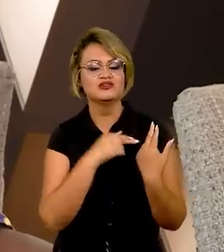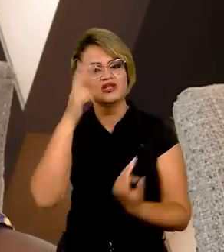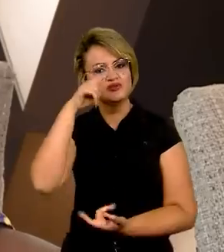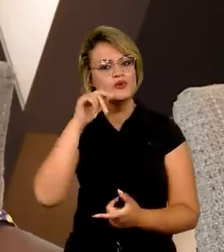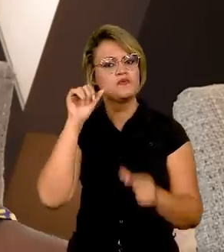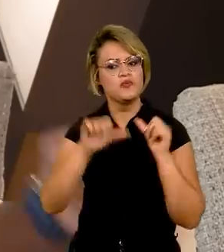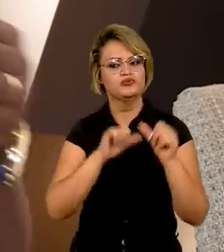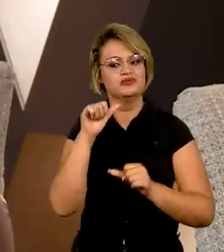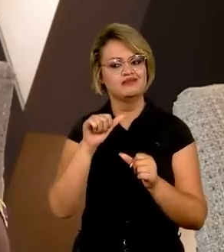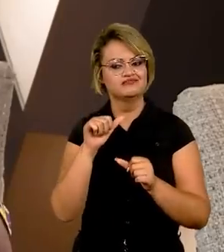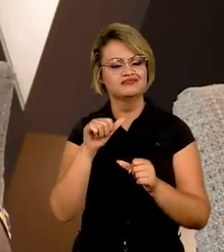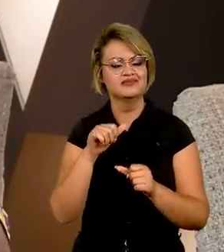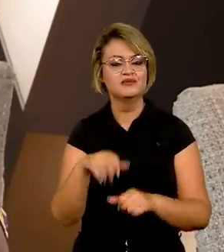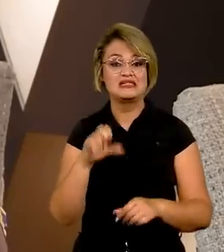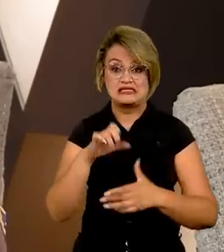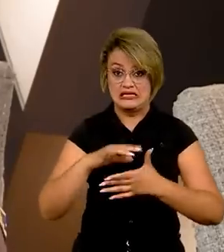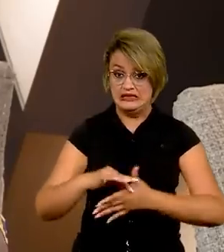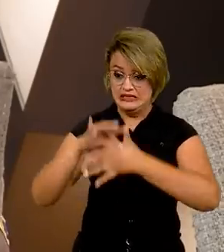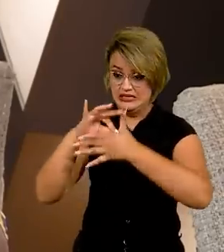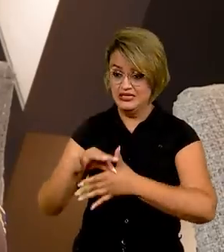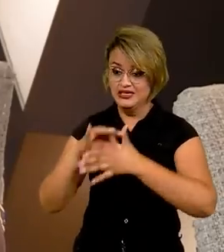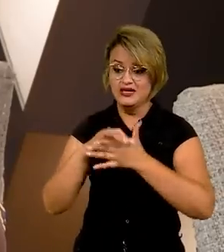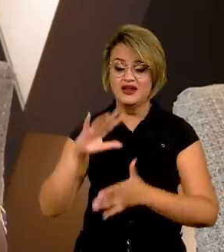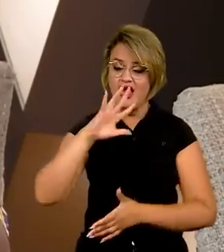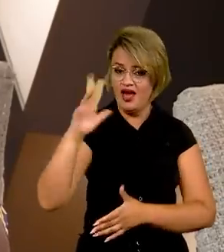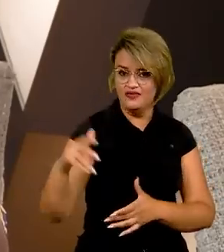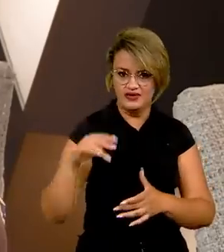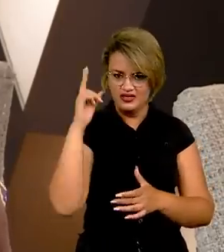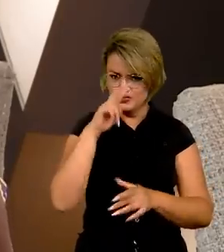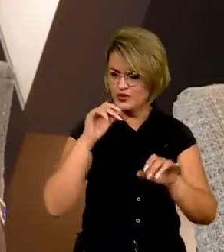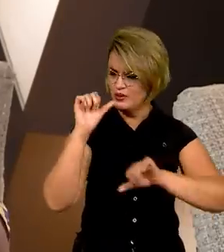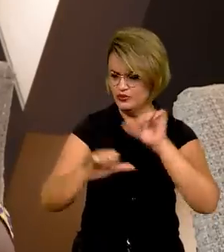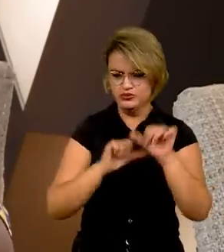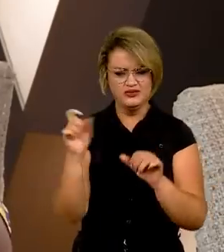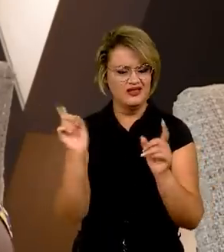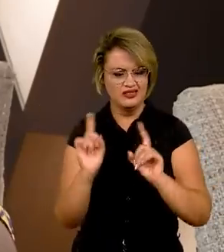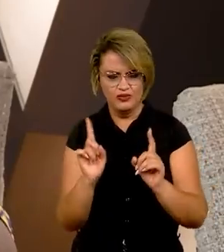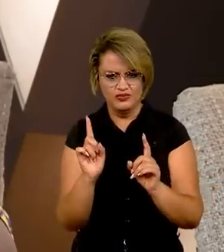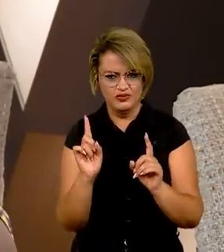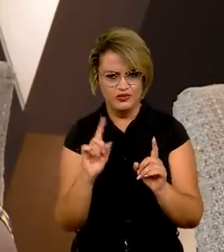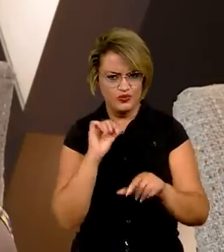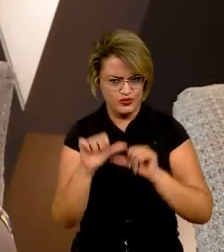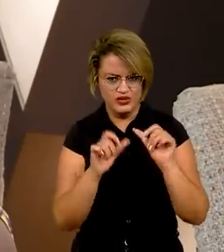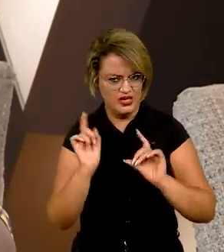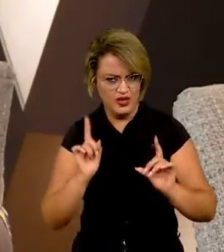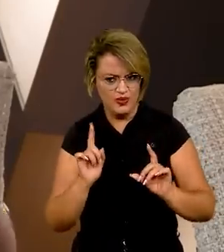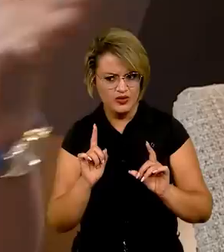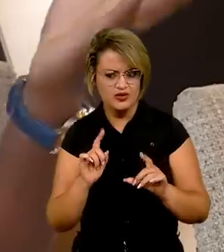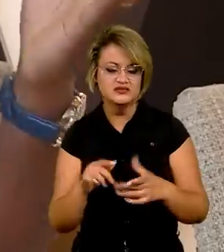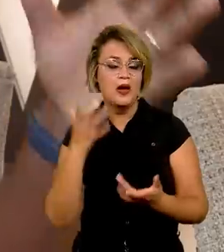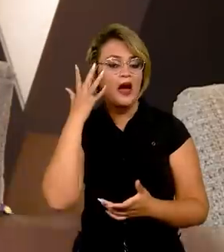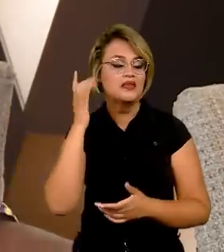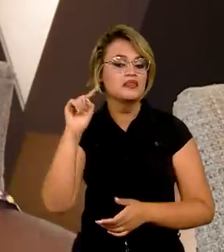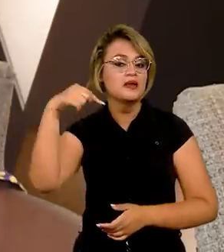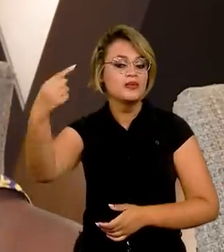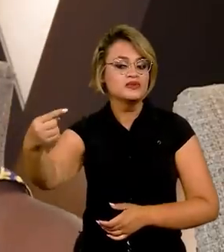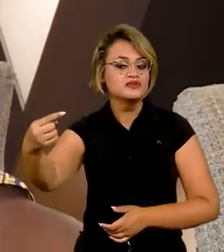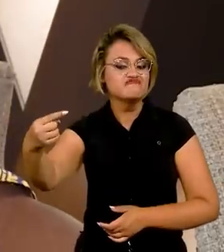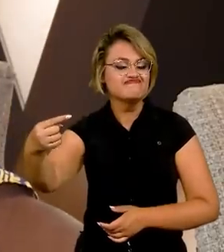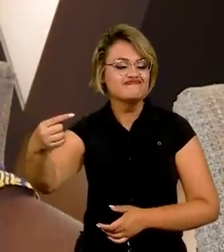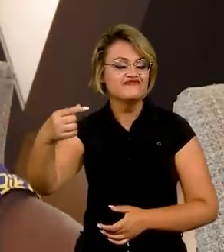história. Porque se os líderes africanos não mudarem a história de seus países agora, então amanhã serão